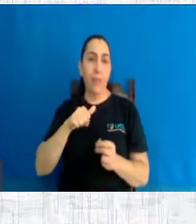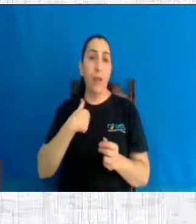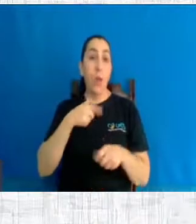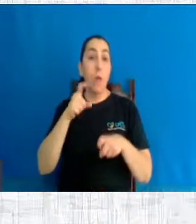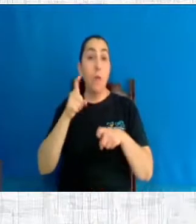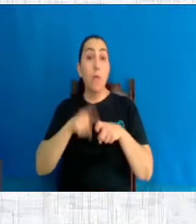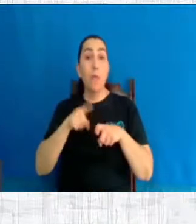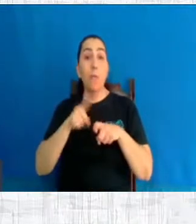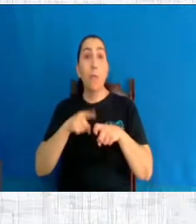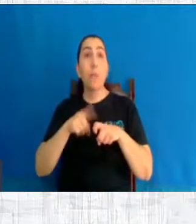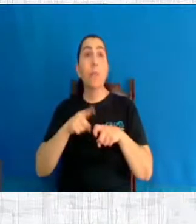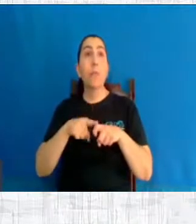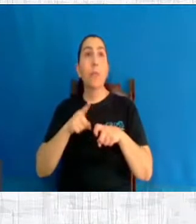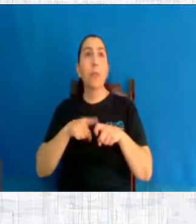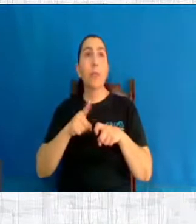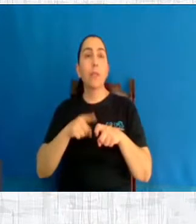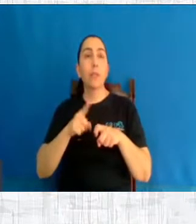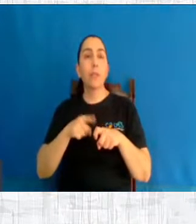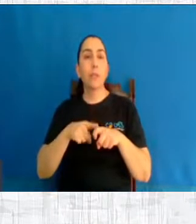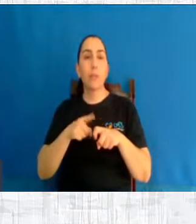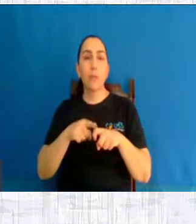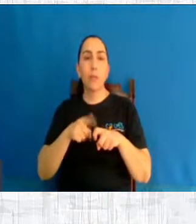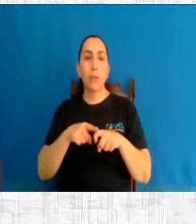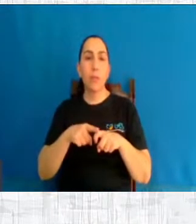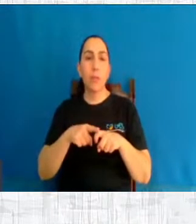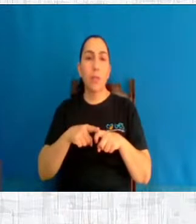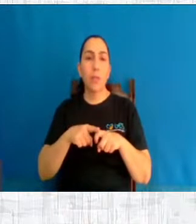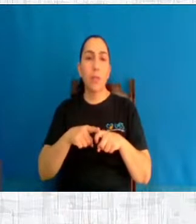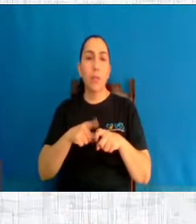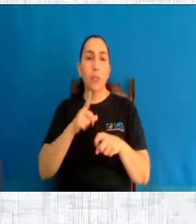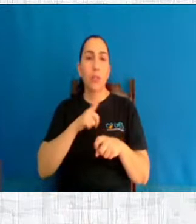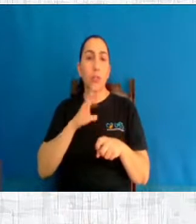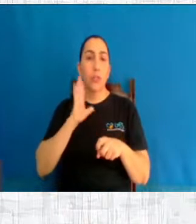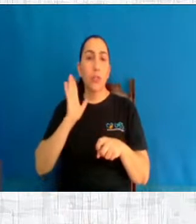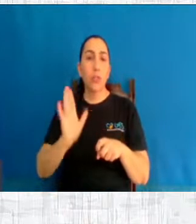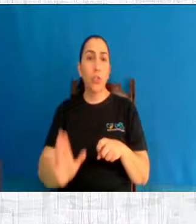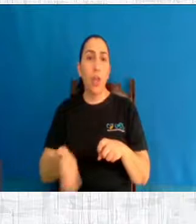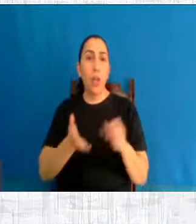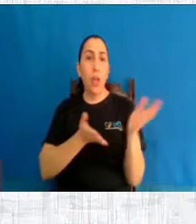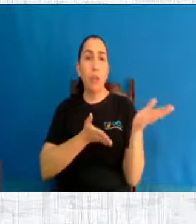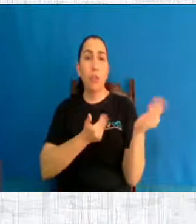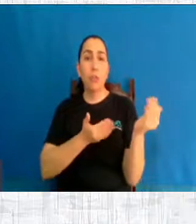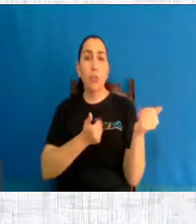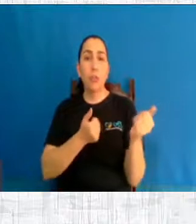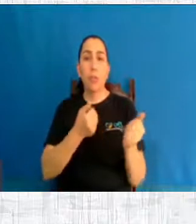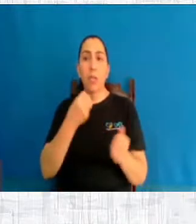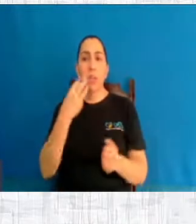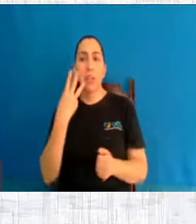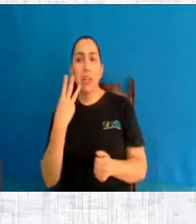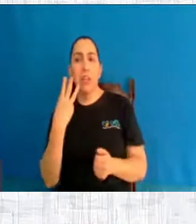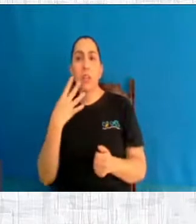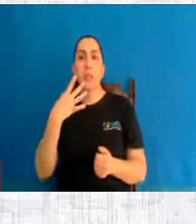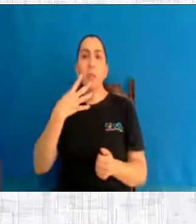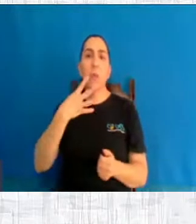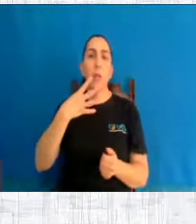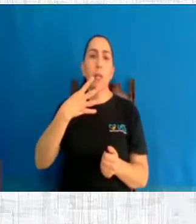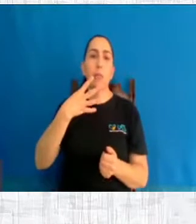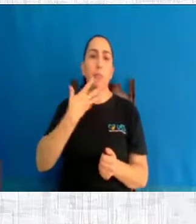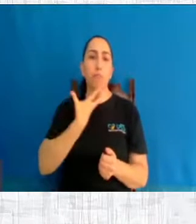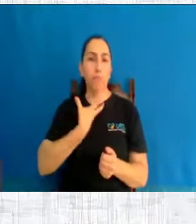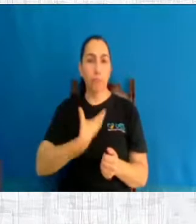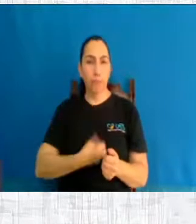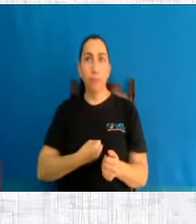assombrados. Como é que jovens praticando já 3, 4 abortos? Como é que vai ficar a saúde reprodutiva dessa mulher?